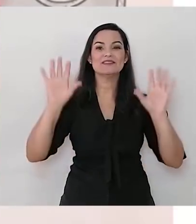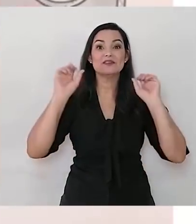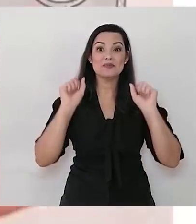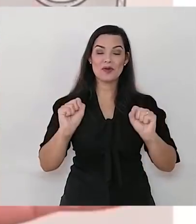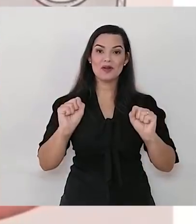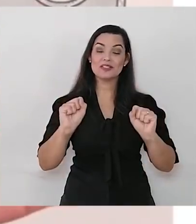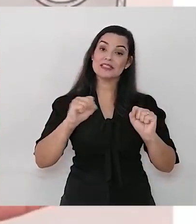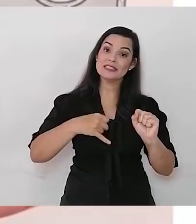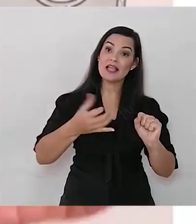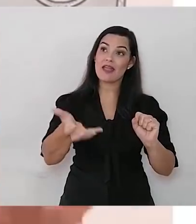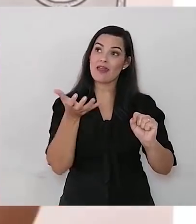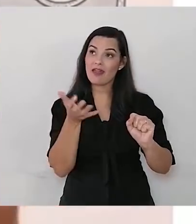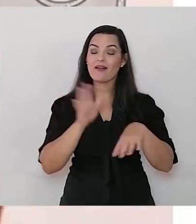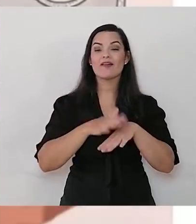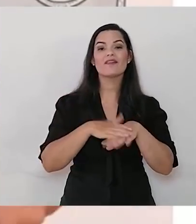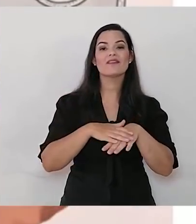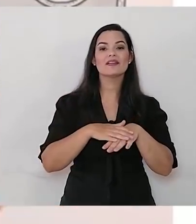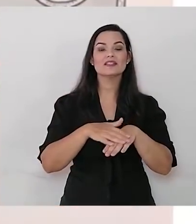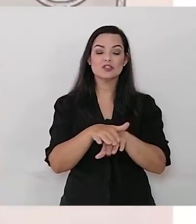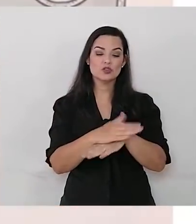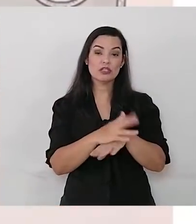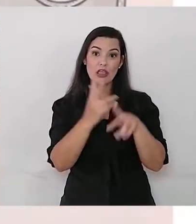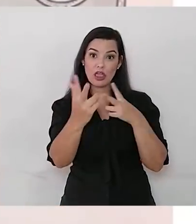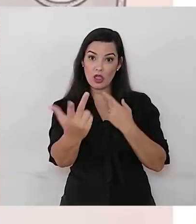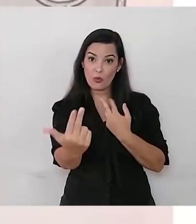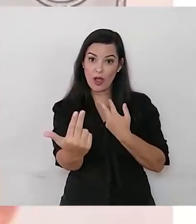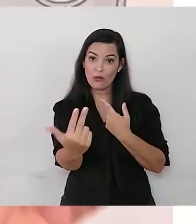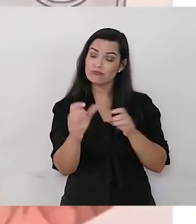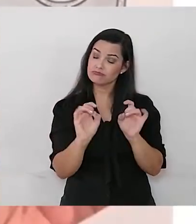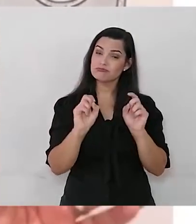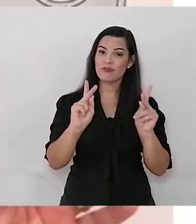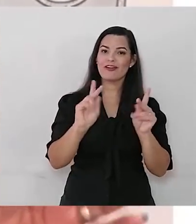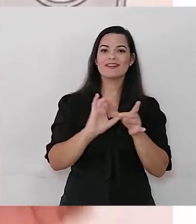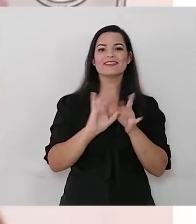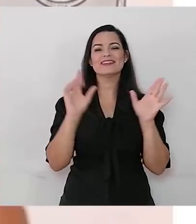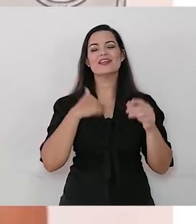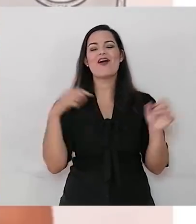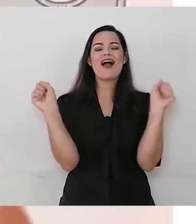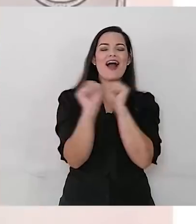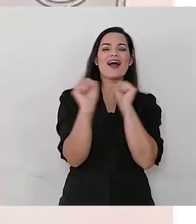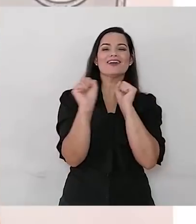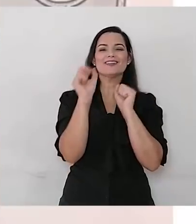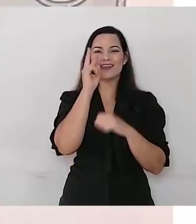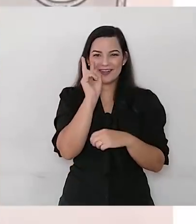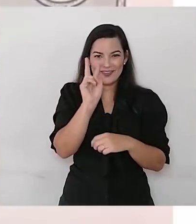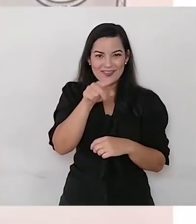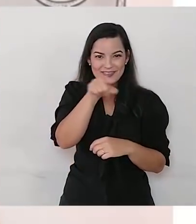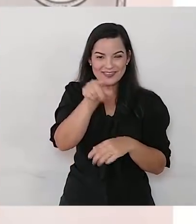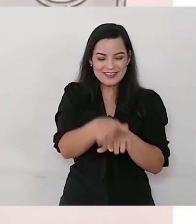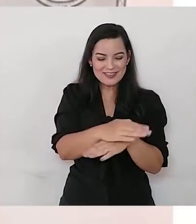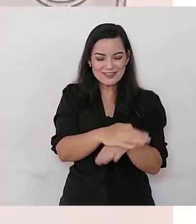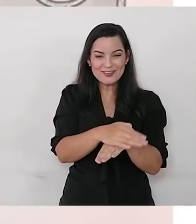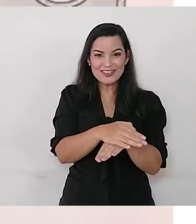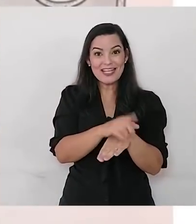Se você quiser fazer uma joaninha do jeitinho que eu vou fazer, fica à vontade também. Eu vou adorar ver a sua joaninha lá no